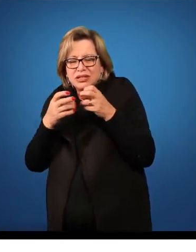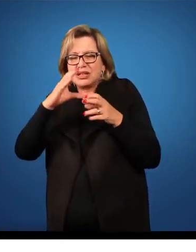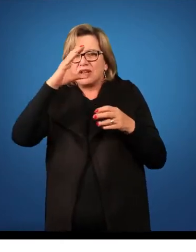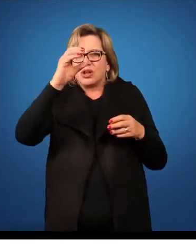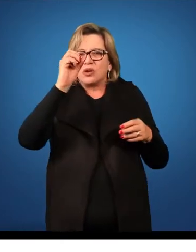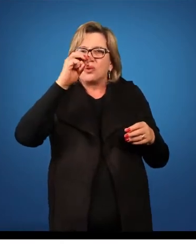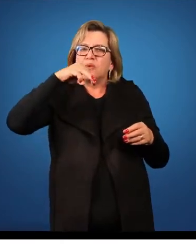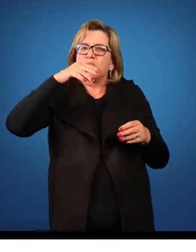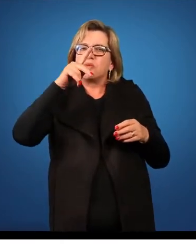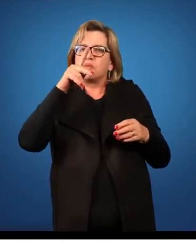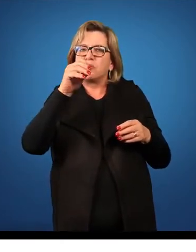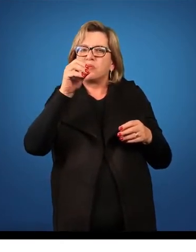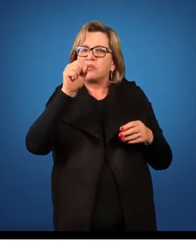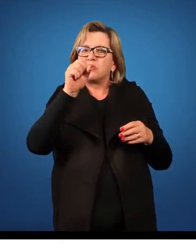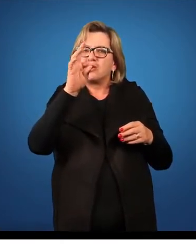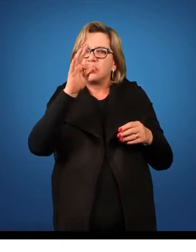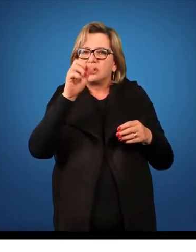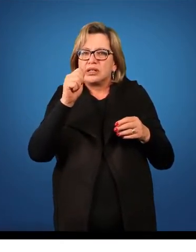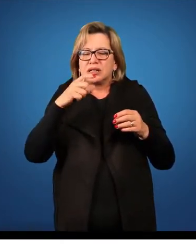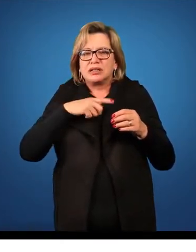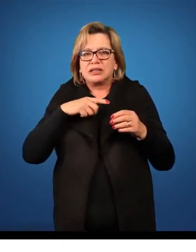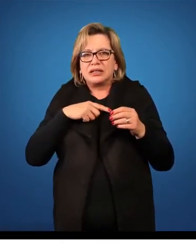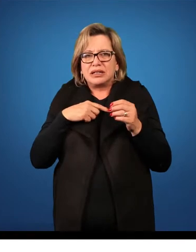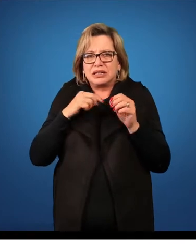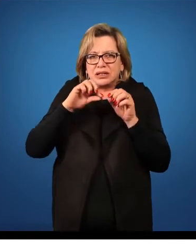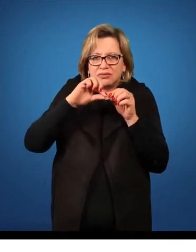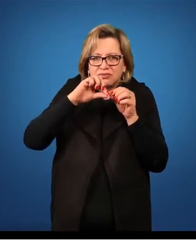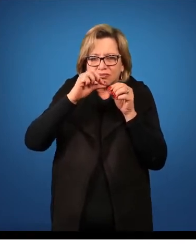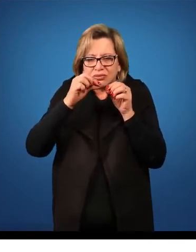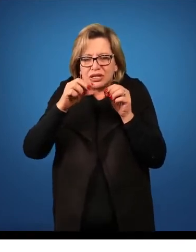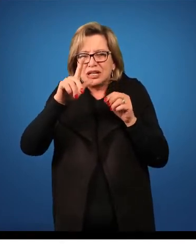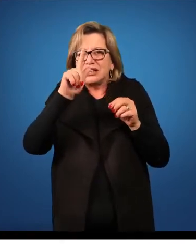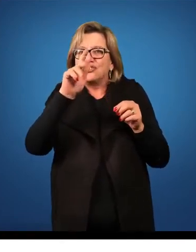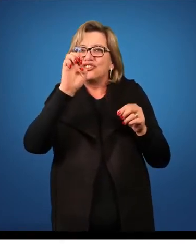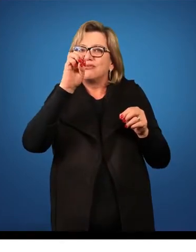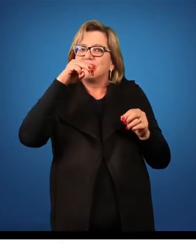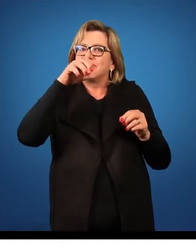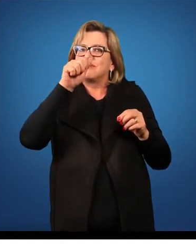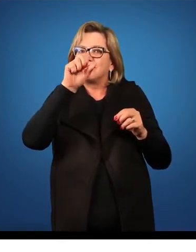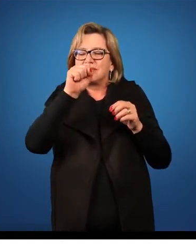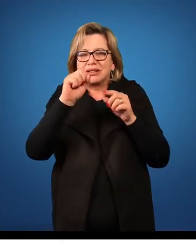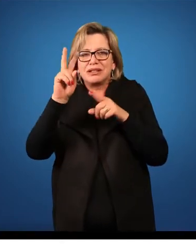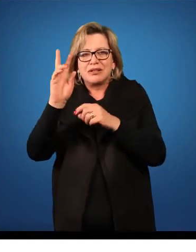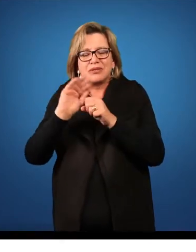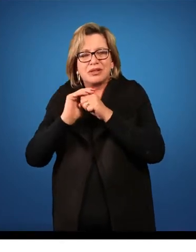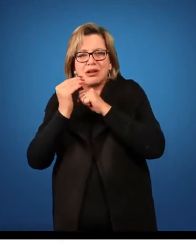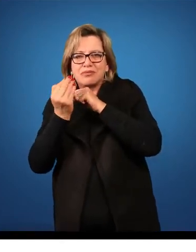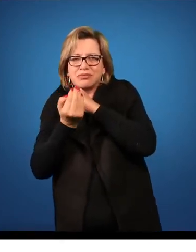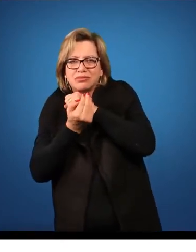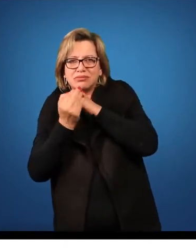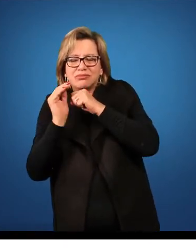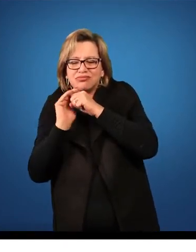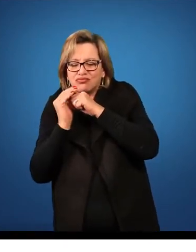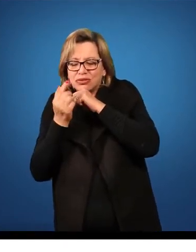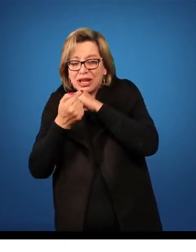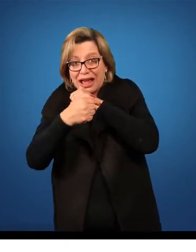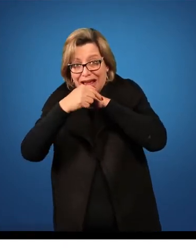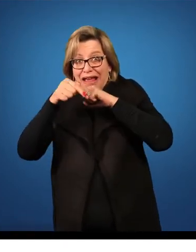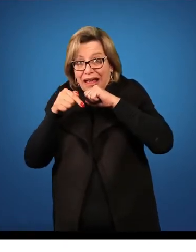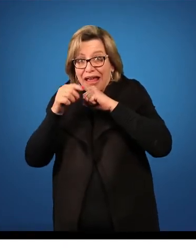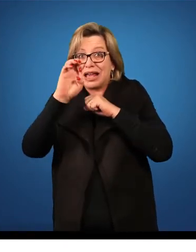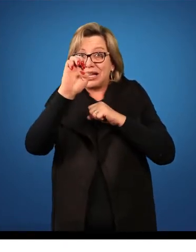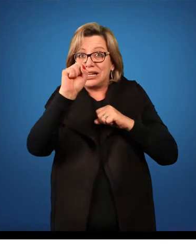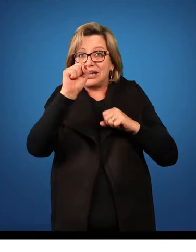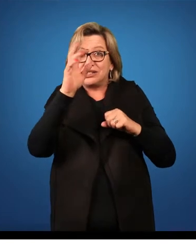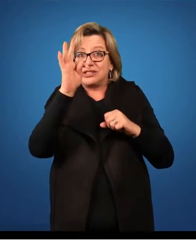composta pela presença das gemas na axila, que nesse caso aqui está protegida pela estípula. Então, quando